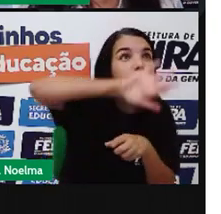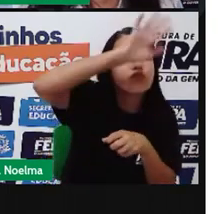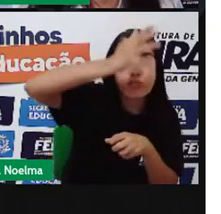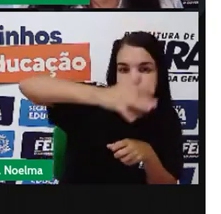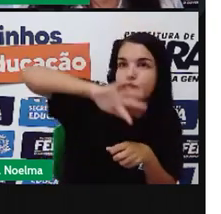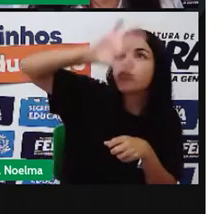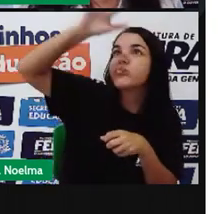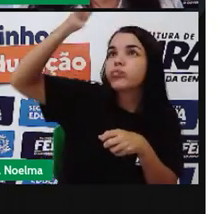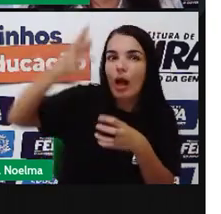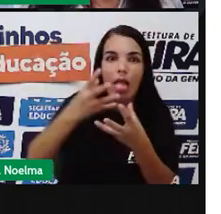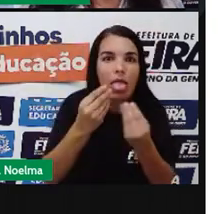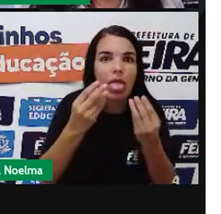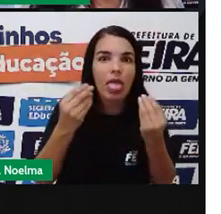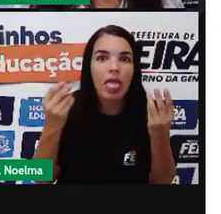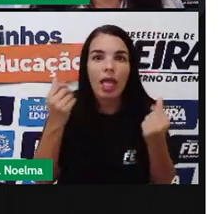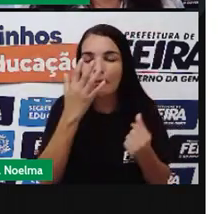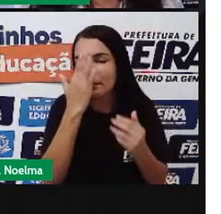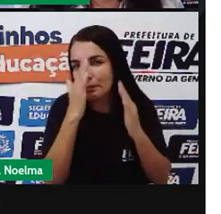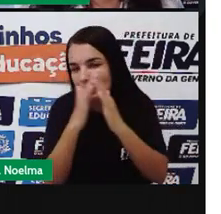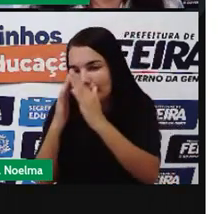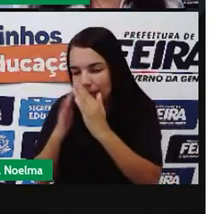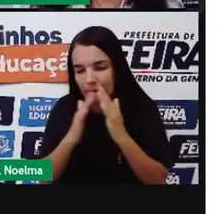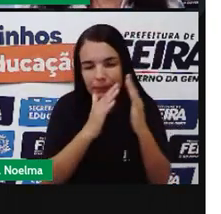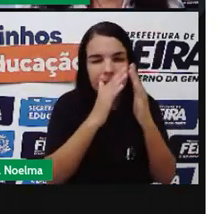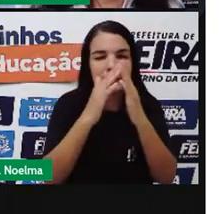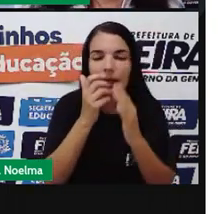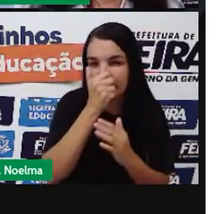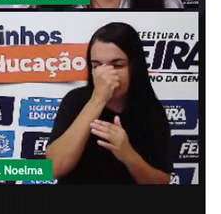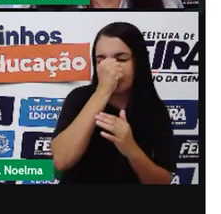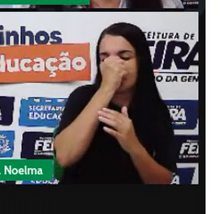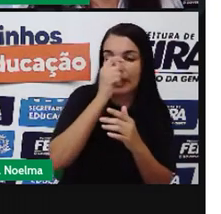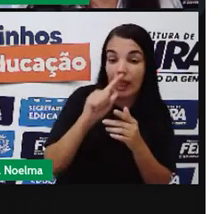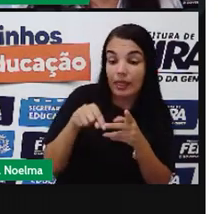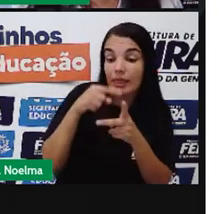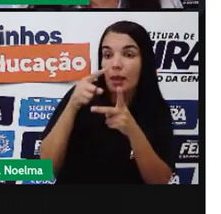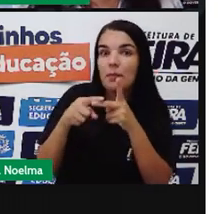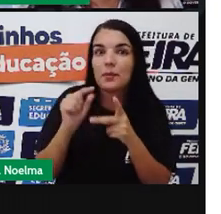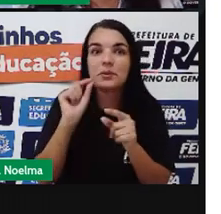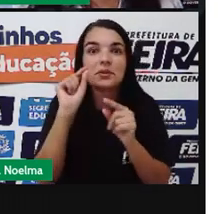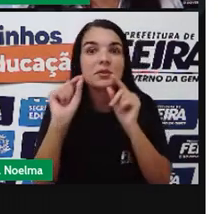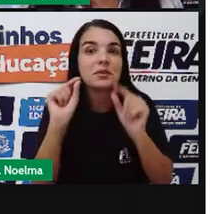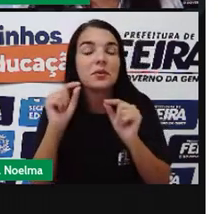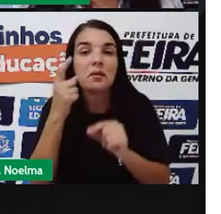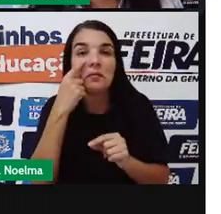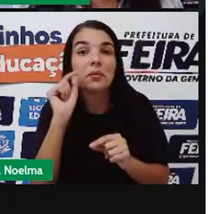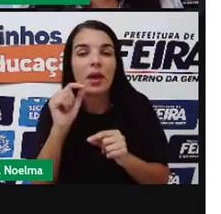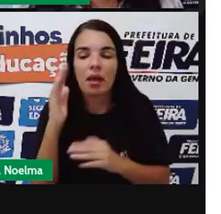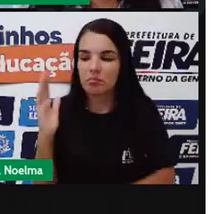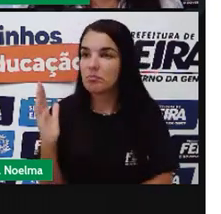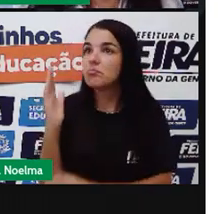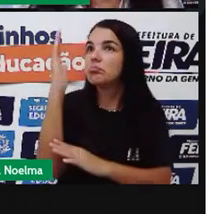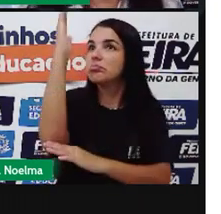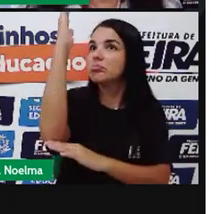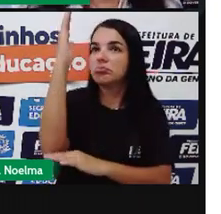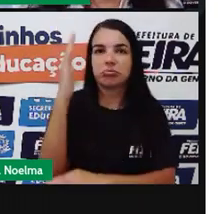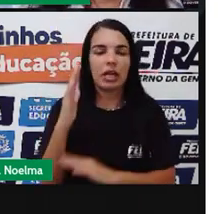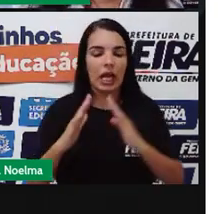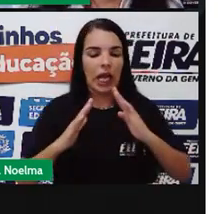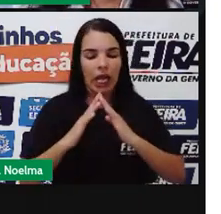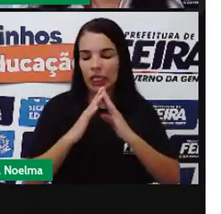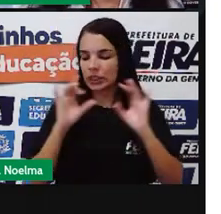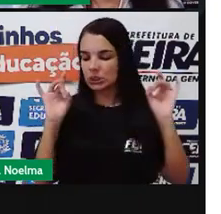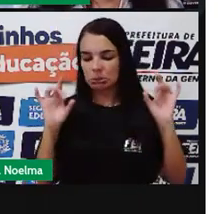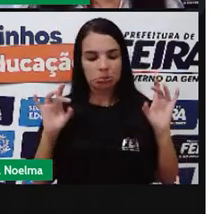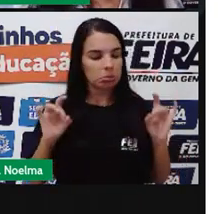Onde a gente já tem A favela Logo na entrada E em seguida A gente vê Os prédios Os condomínios Fechados Assim como